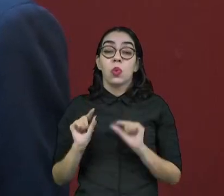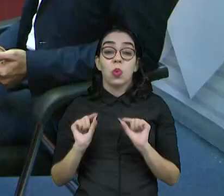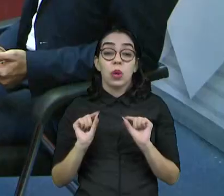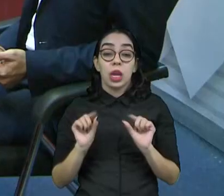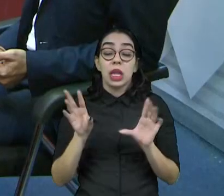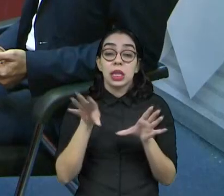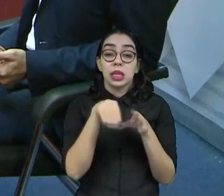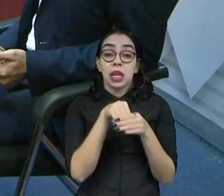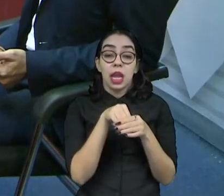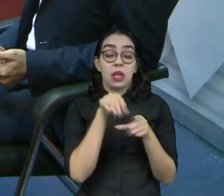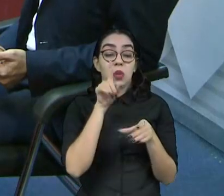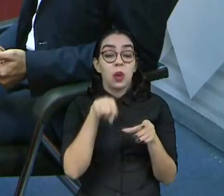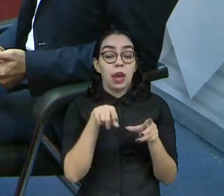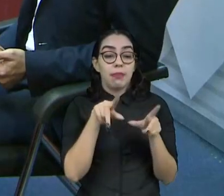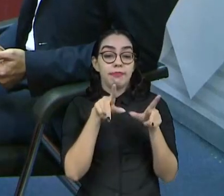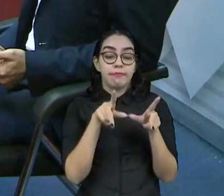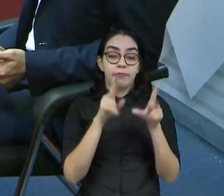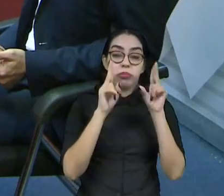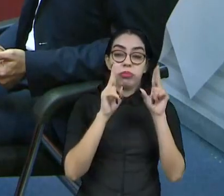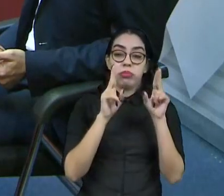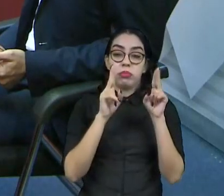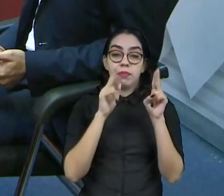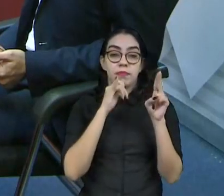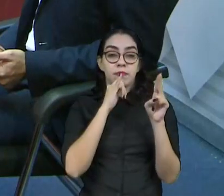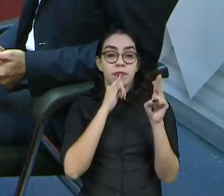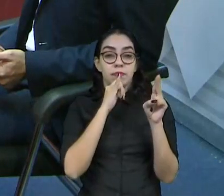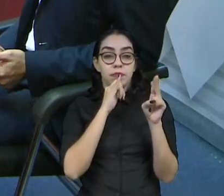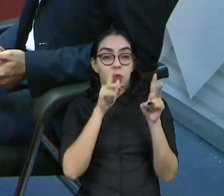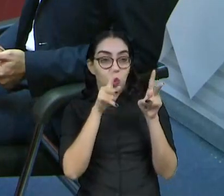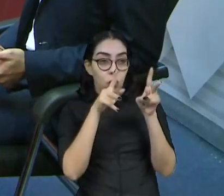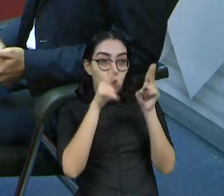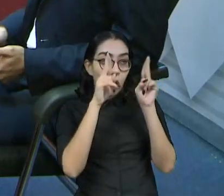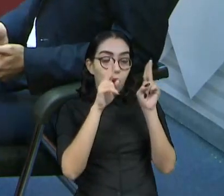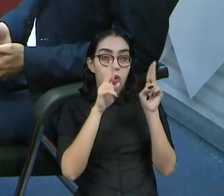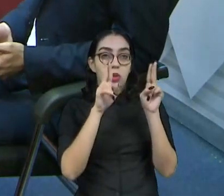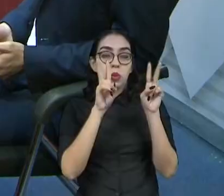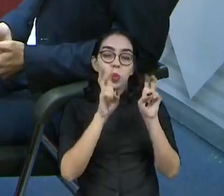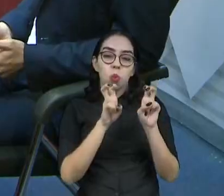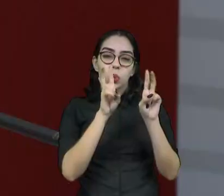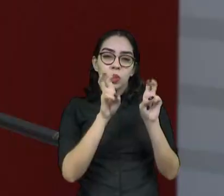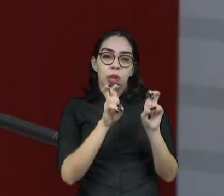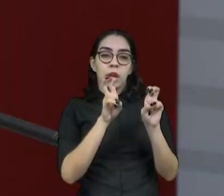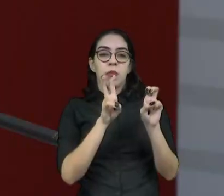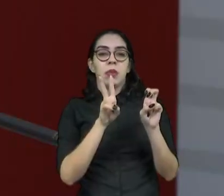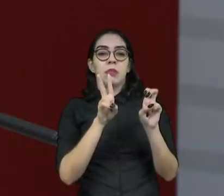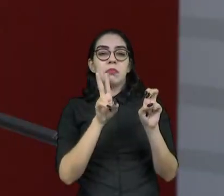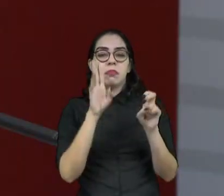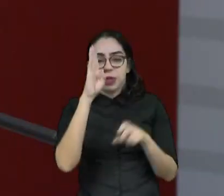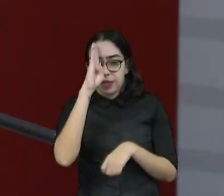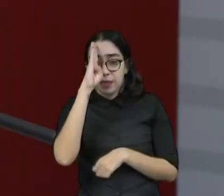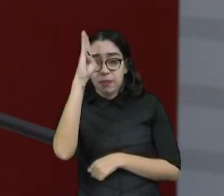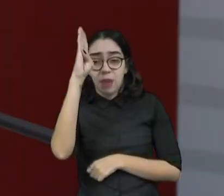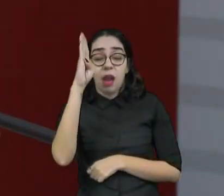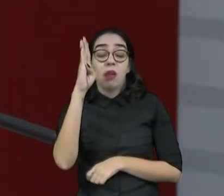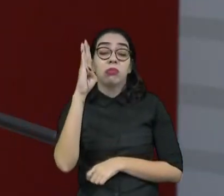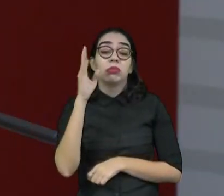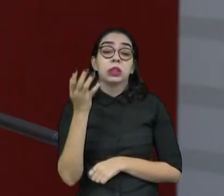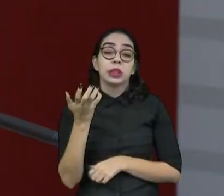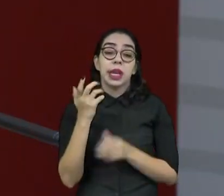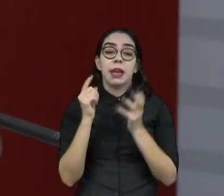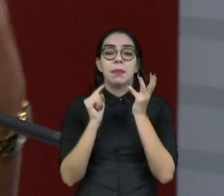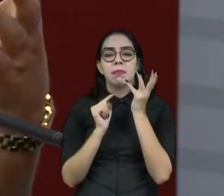Exatamente. Um recorte, digamos ali, o que cada veículo acha principal, primordial, divulgar.